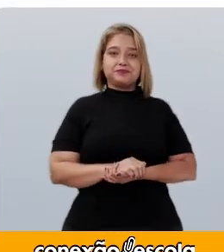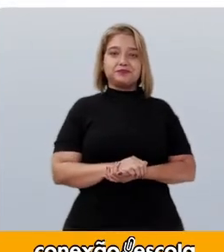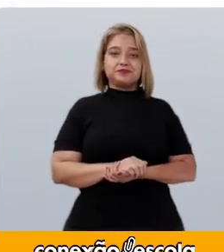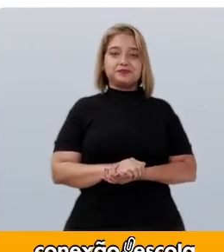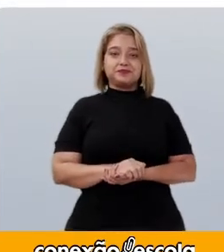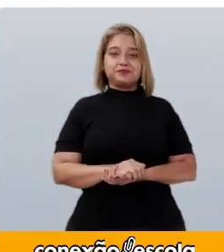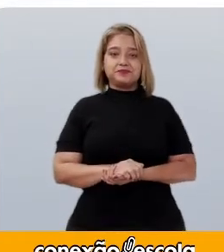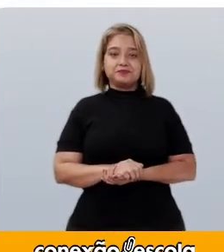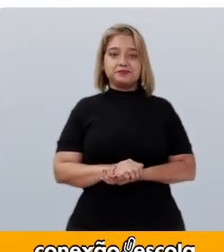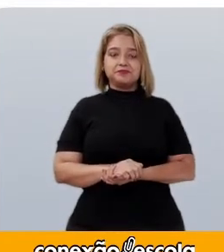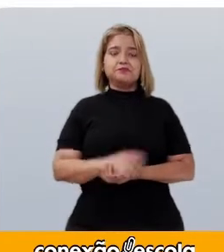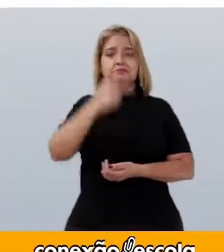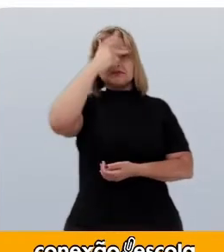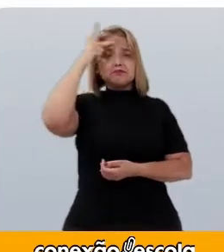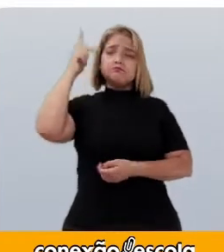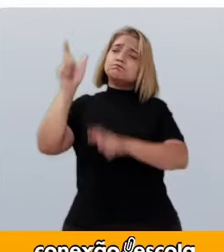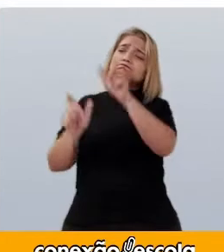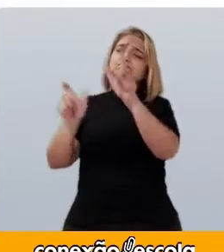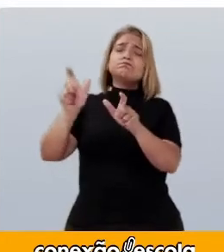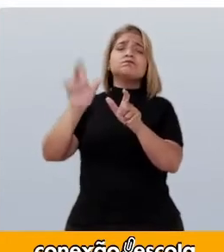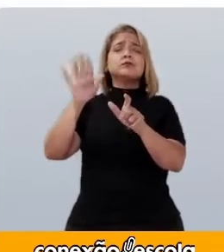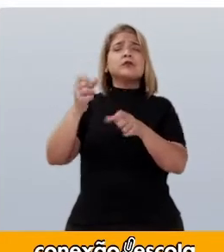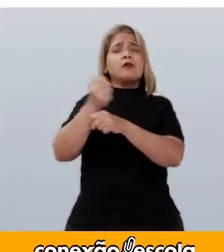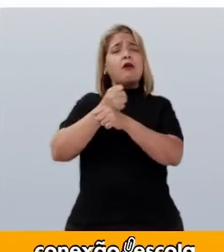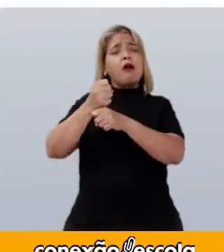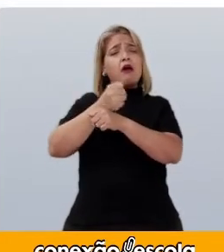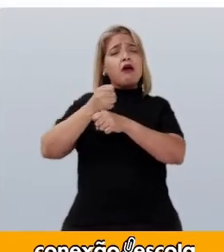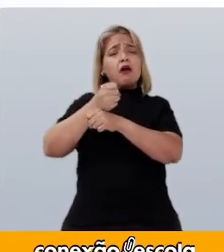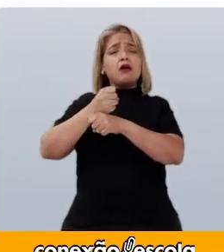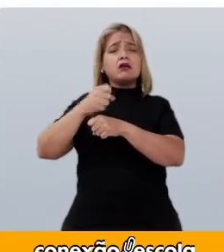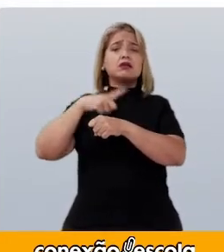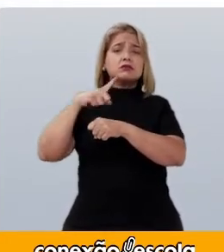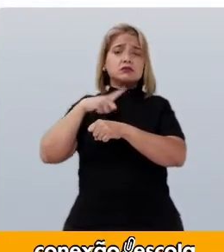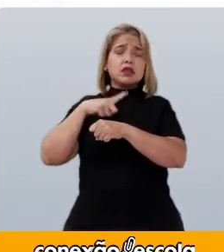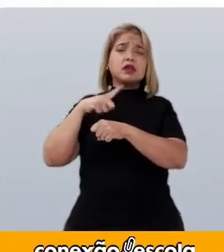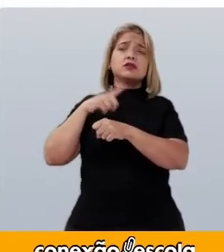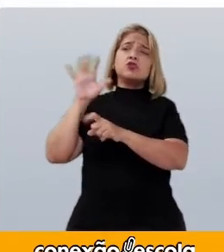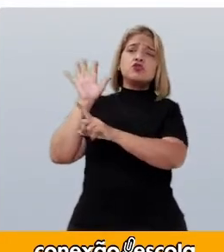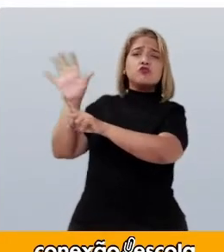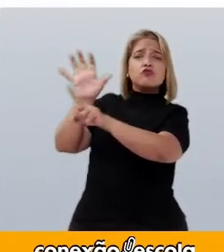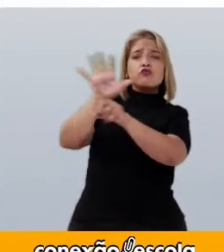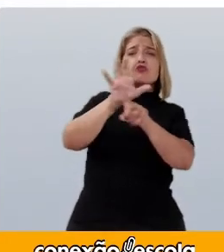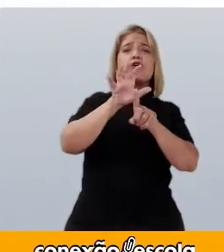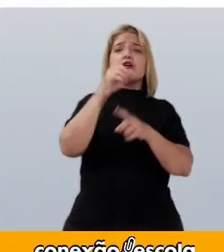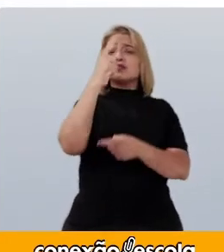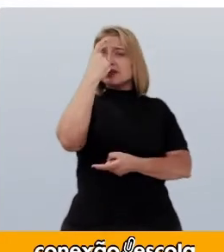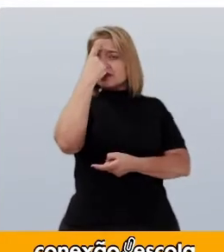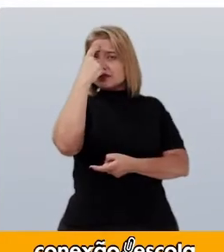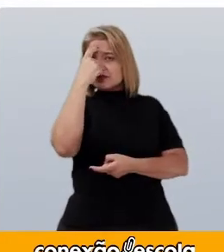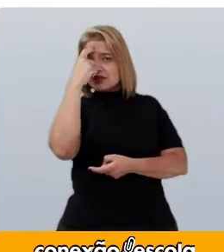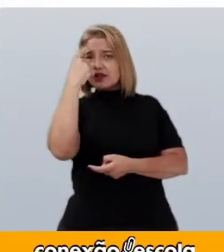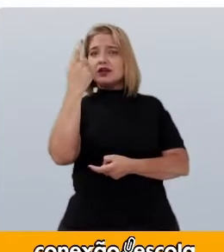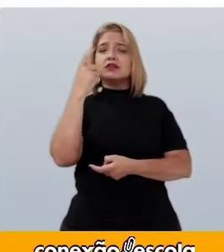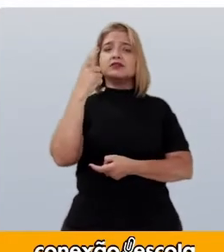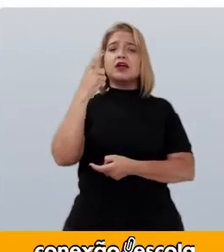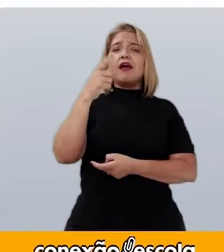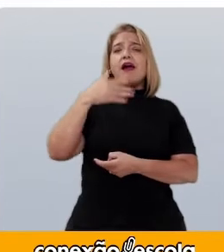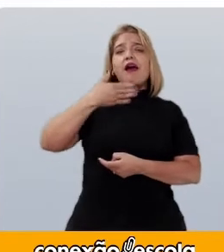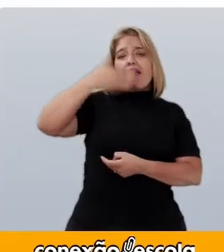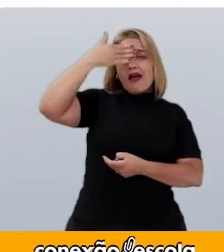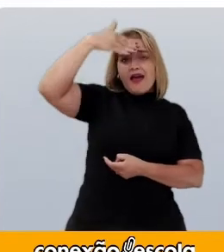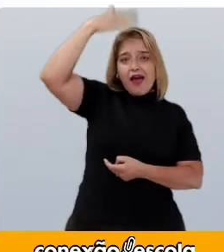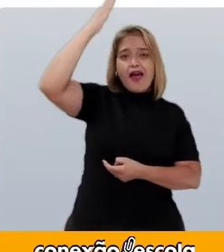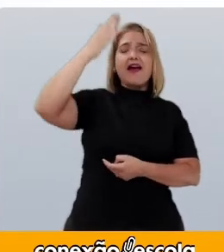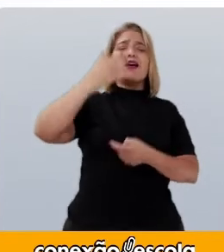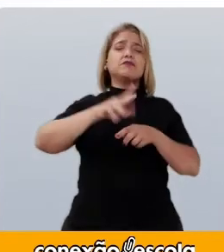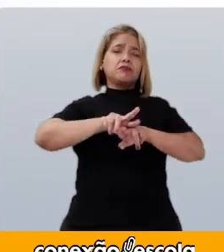Eram pessoas Que há muitos séculos Recebiam influências Dos indianos Dos persas E principalmente Dos árabes Muito antes Da